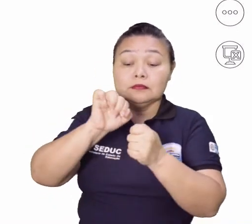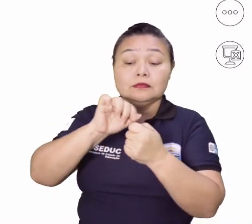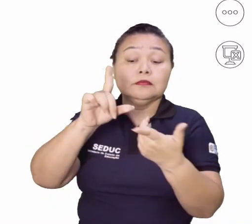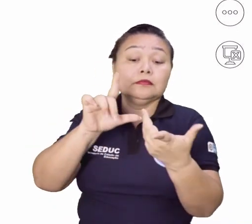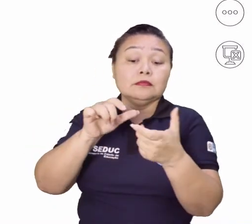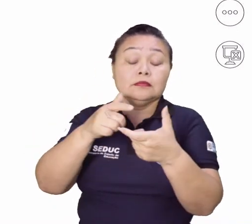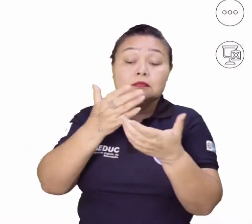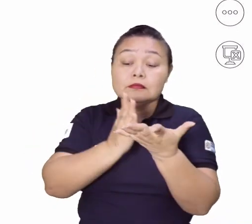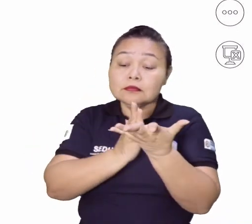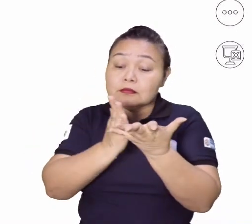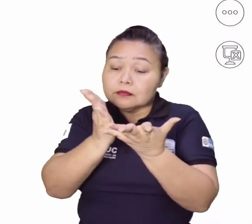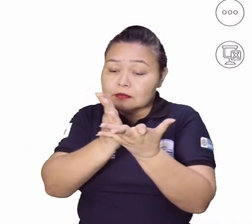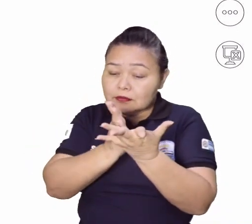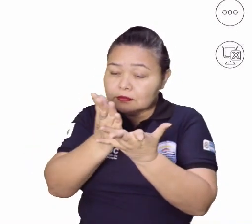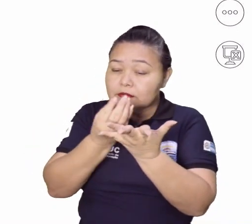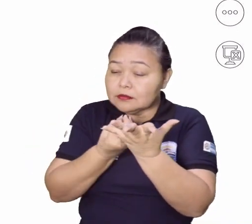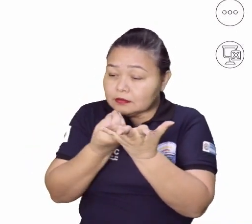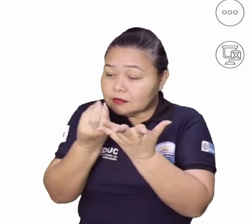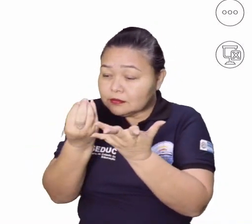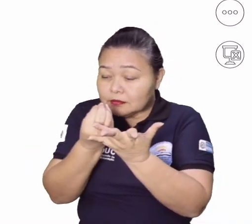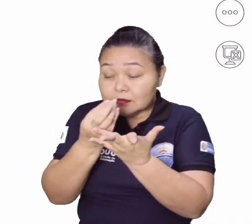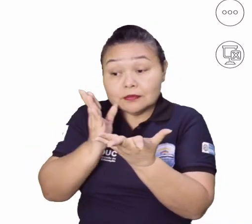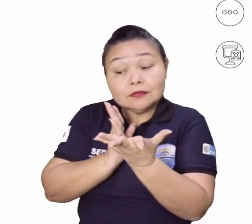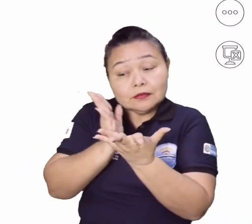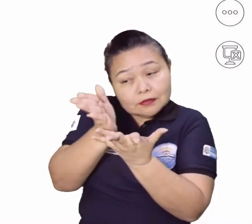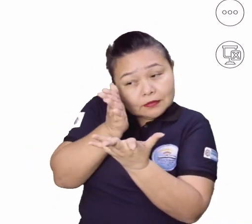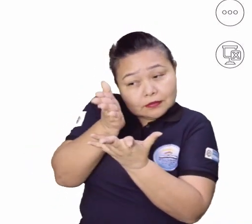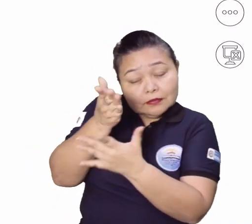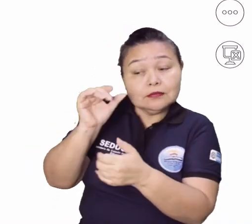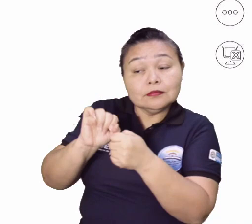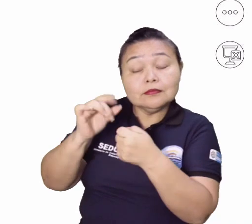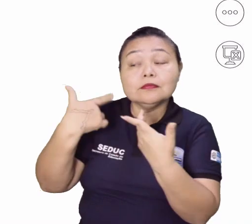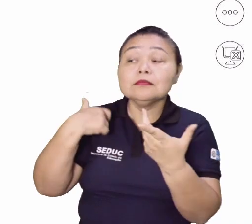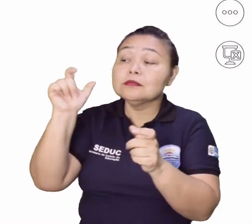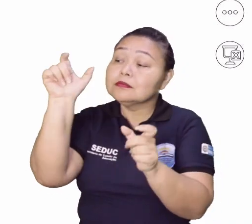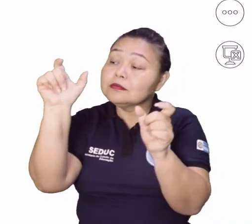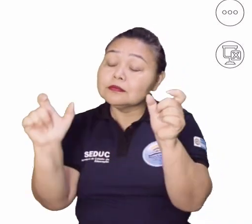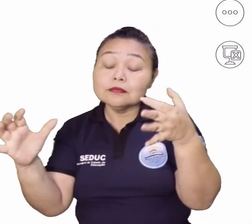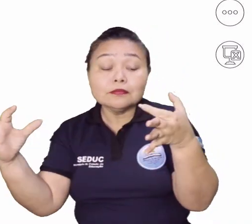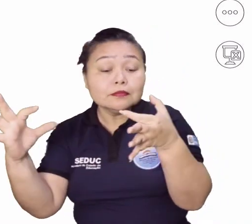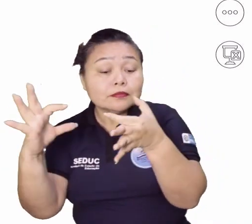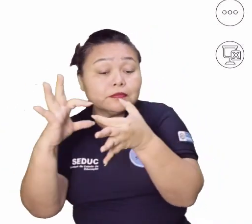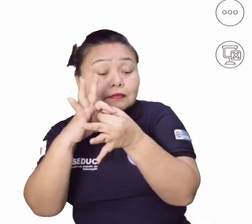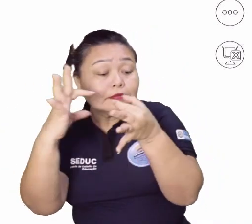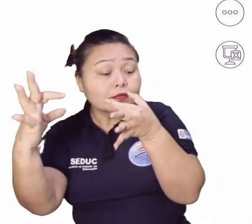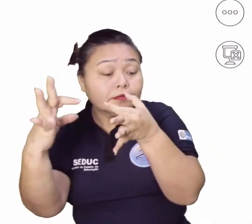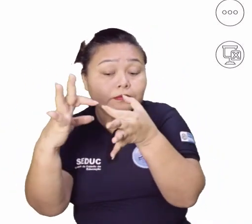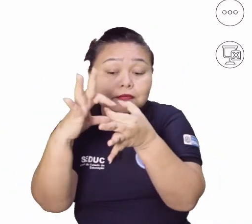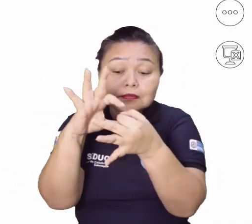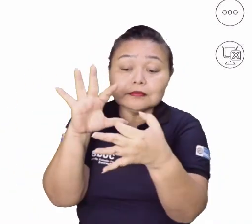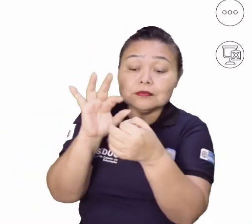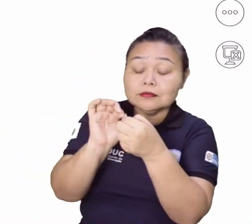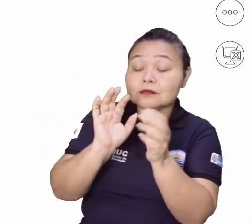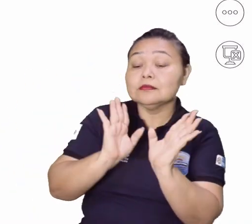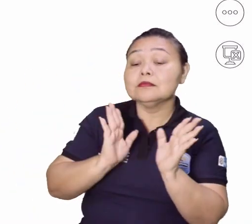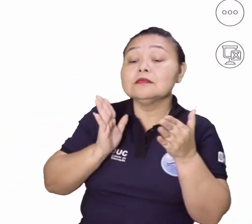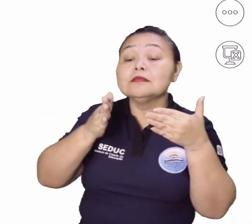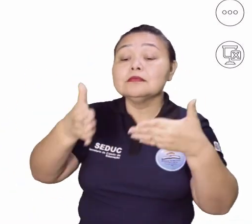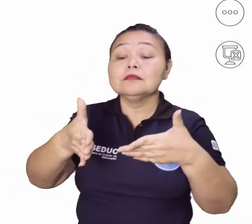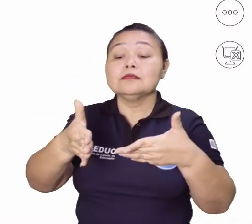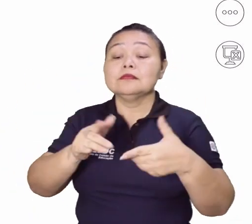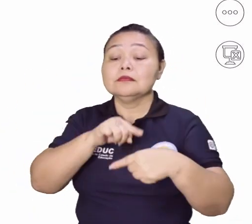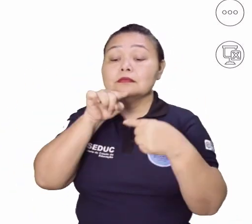sendo cada vez mais específicas, então as pessoas vão dependendo umas das outras para determinadas atividades sociais,